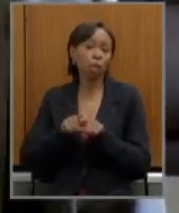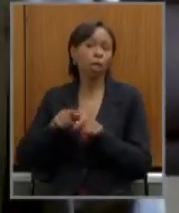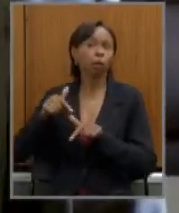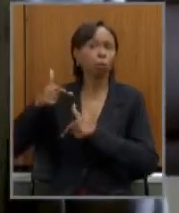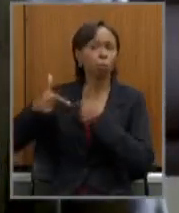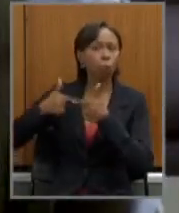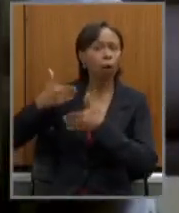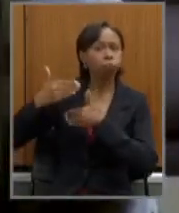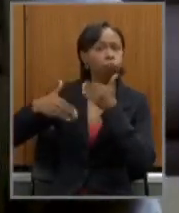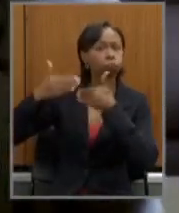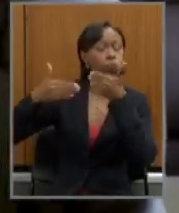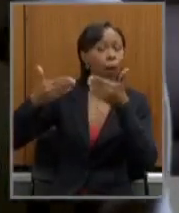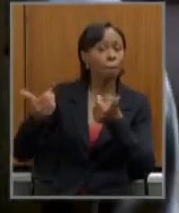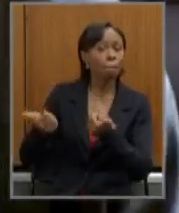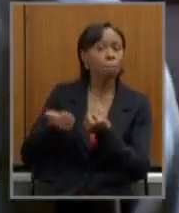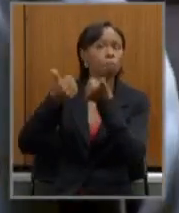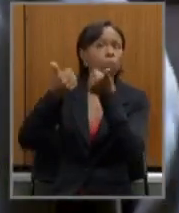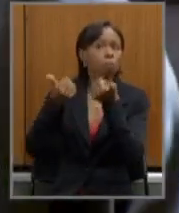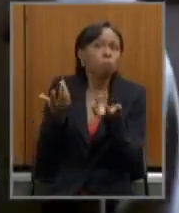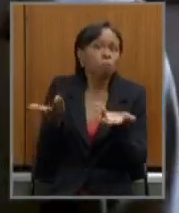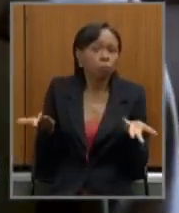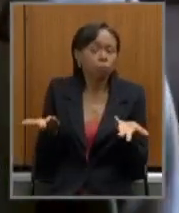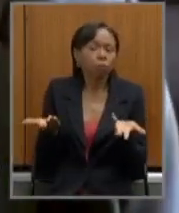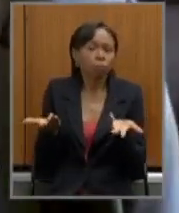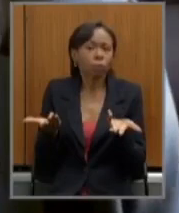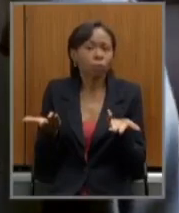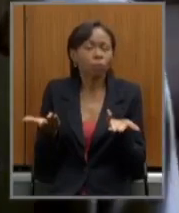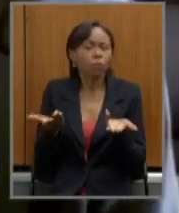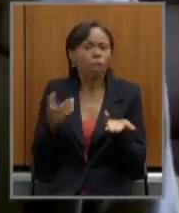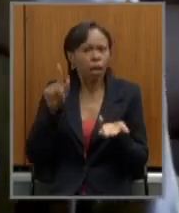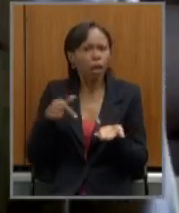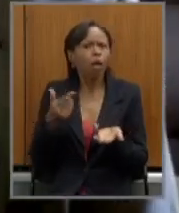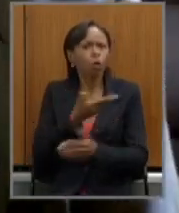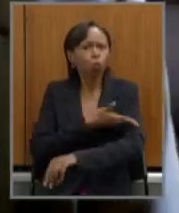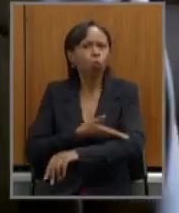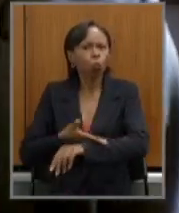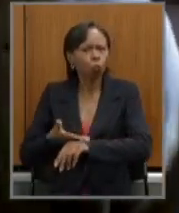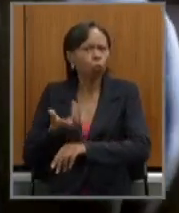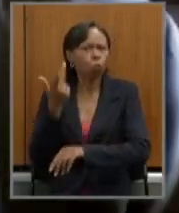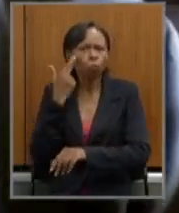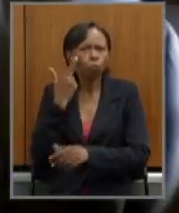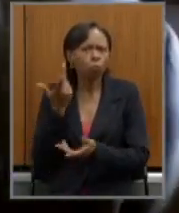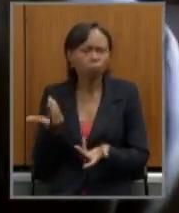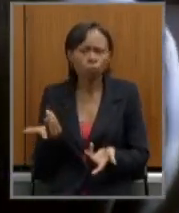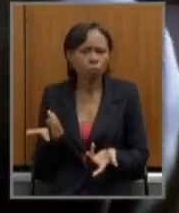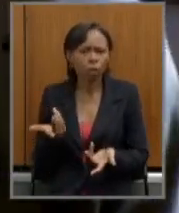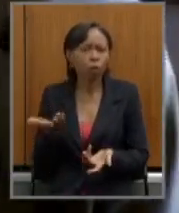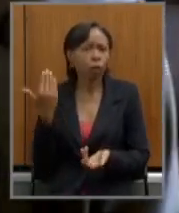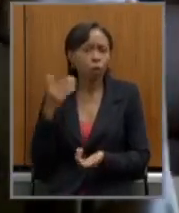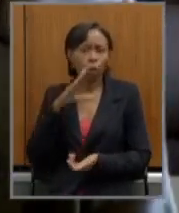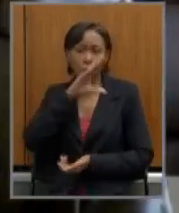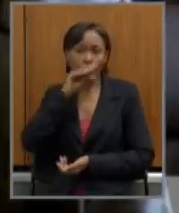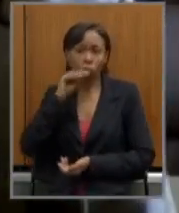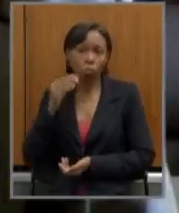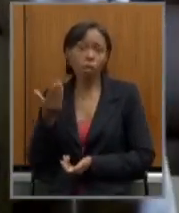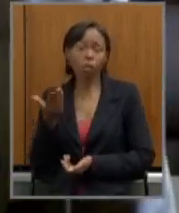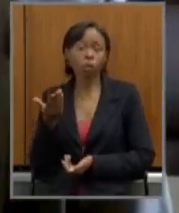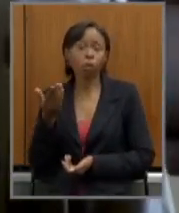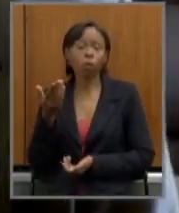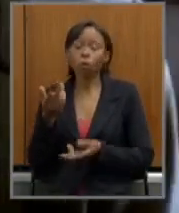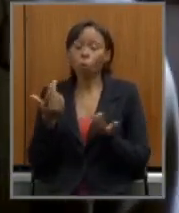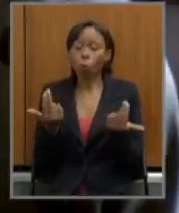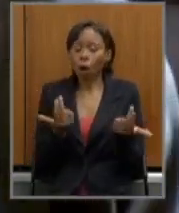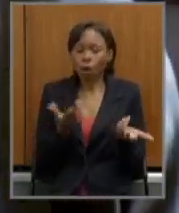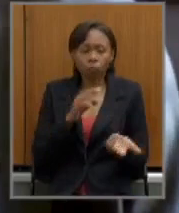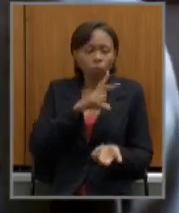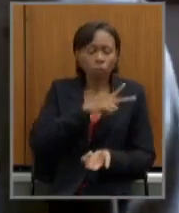se tornassem mais atraentes era comum aos servidores públicos querer as mesmas condições de iniciativa privada